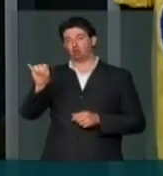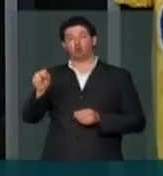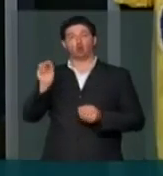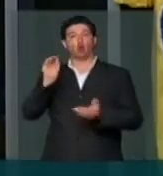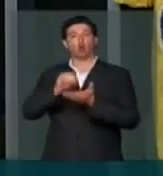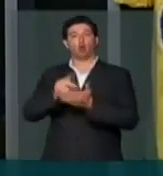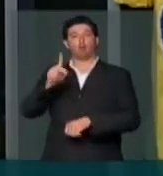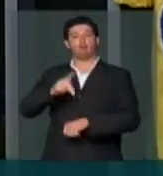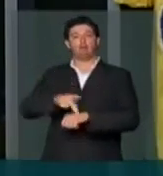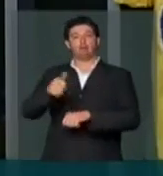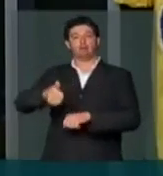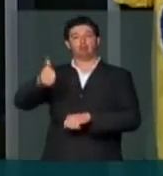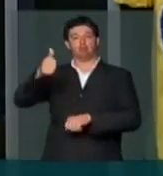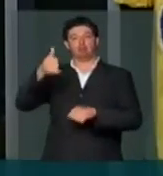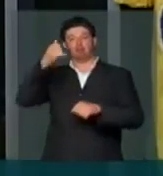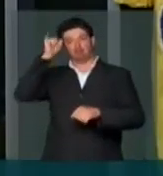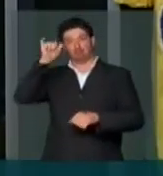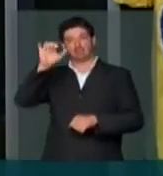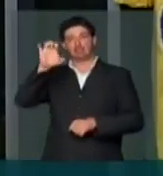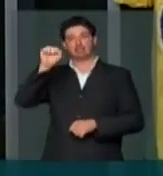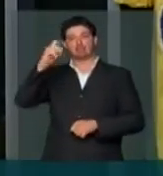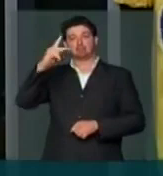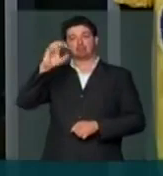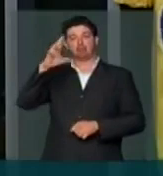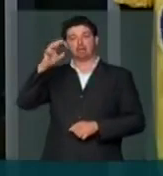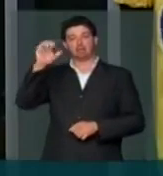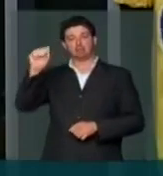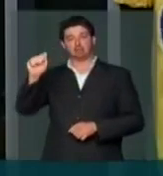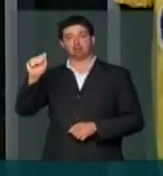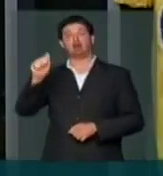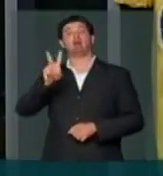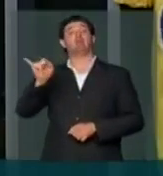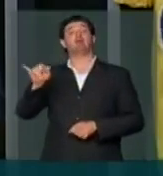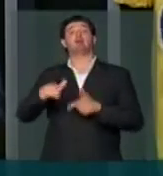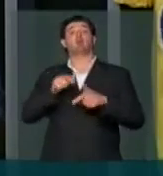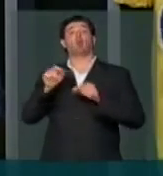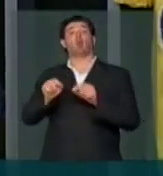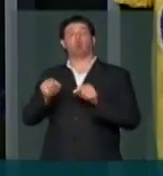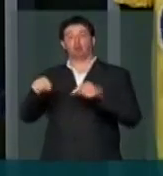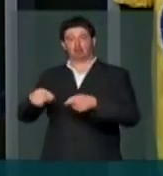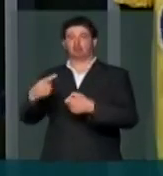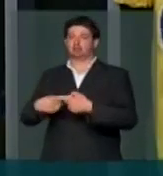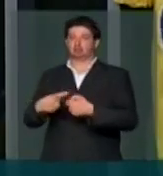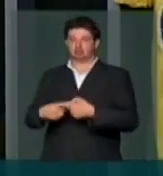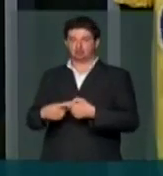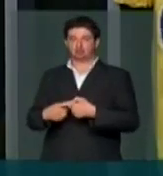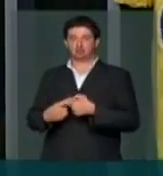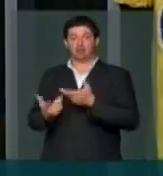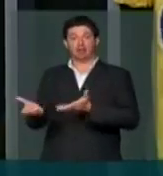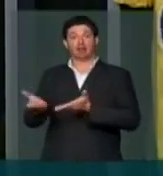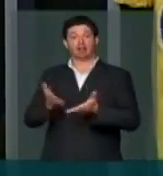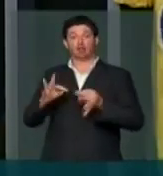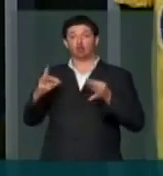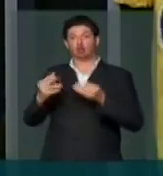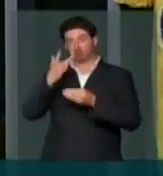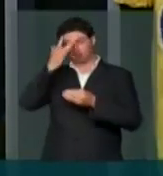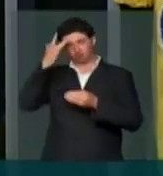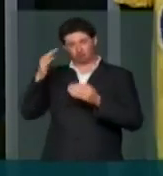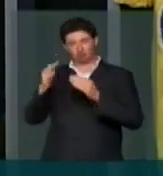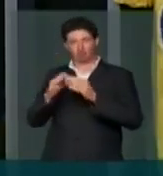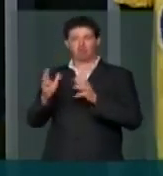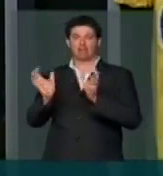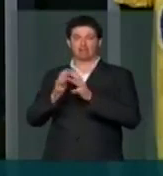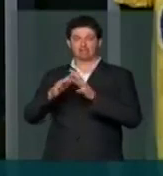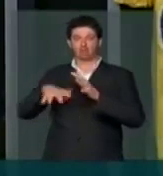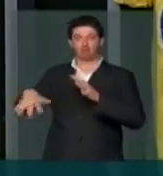fundamental da Fazenda Esperança, que vai funcionar naquela cidade e atender toda a região metropolitana do